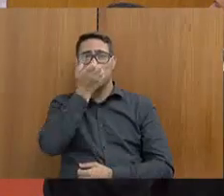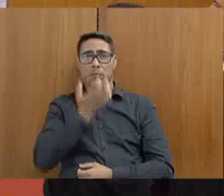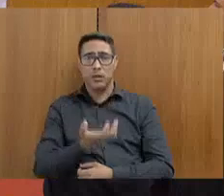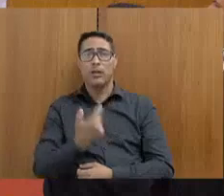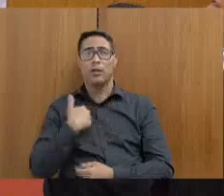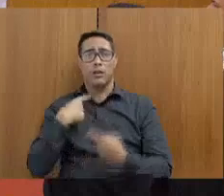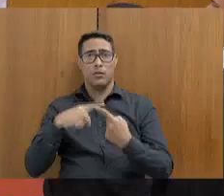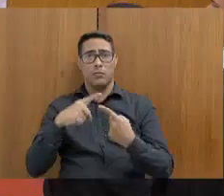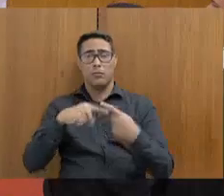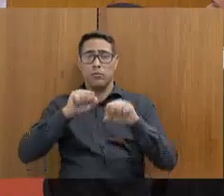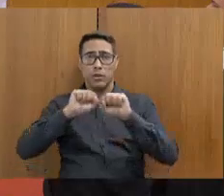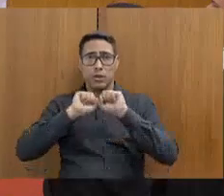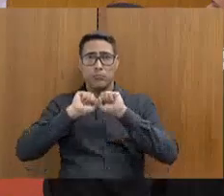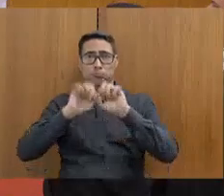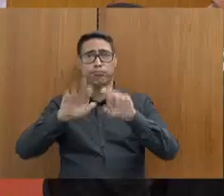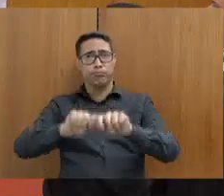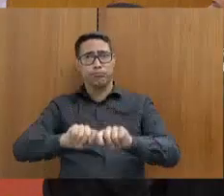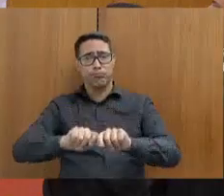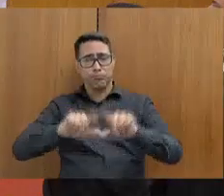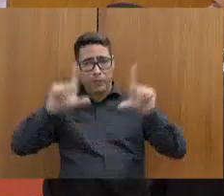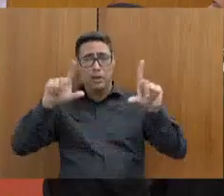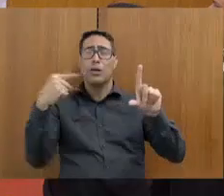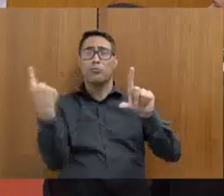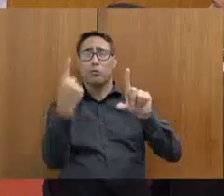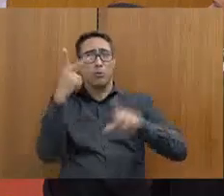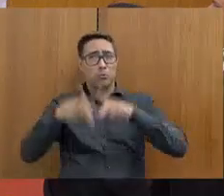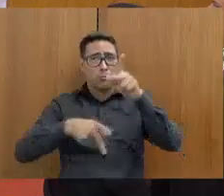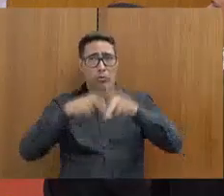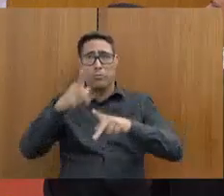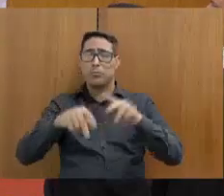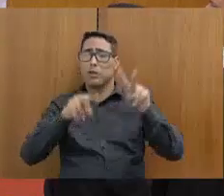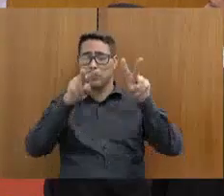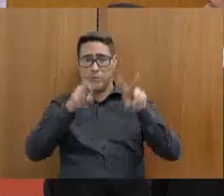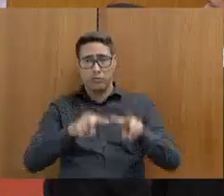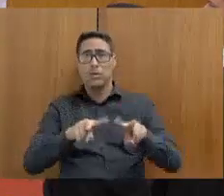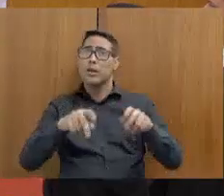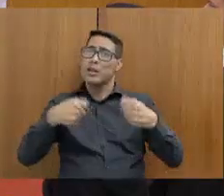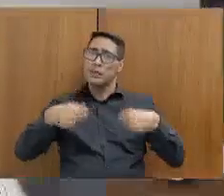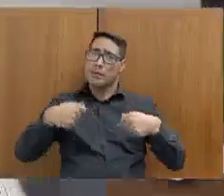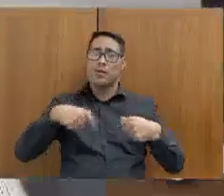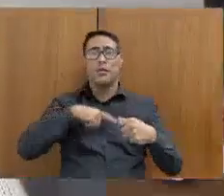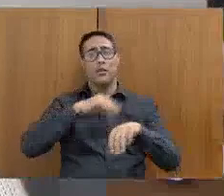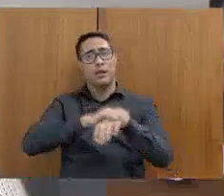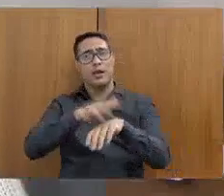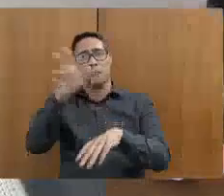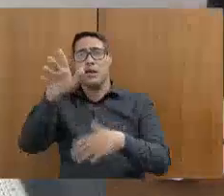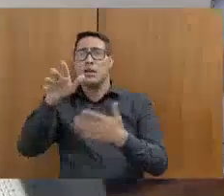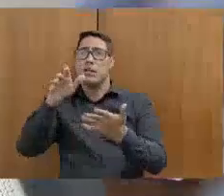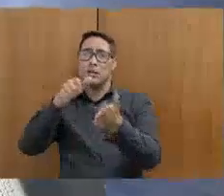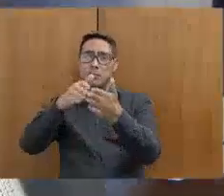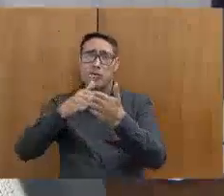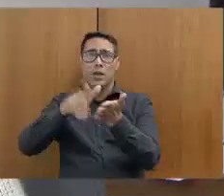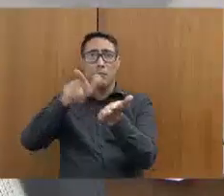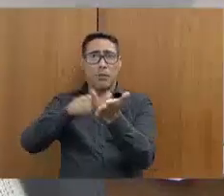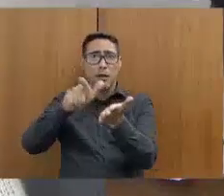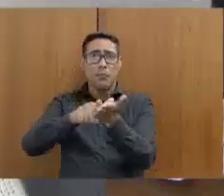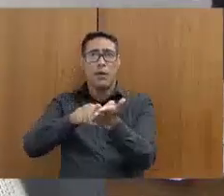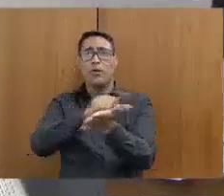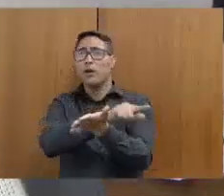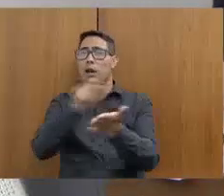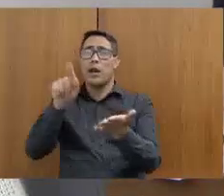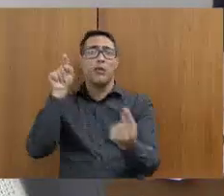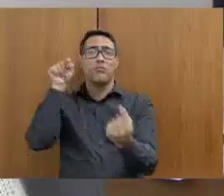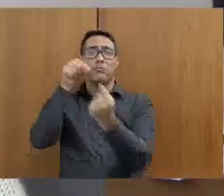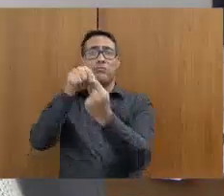deixar disponível para a população, porque, se precisar de requerimento para acessar essas informações, não está cumprindo